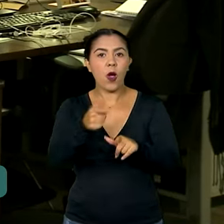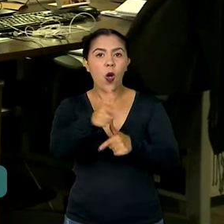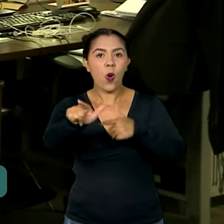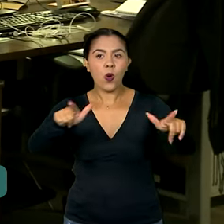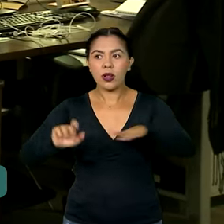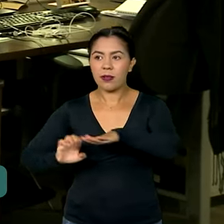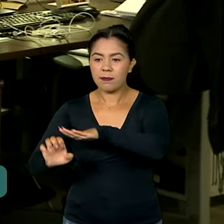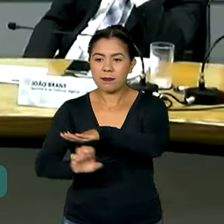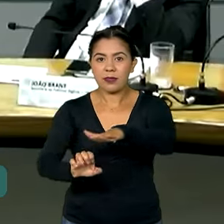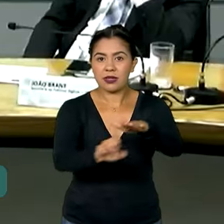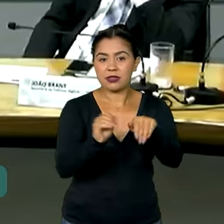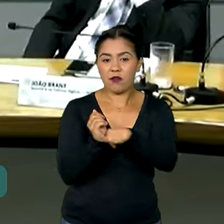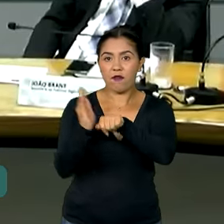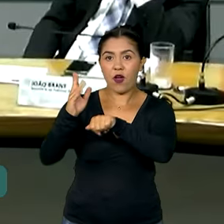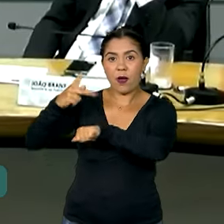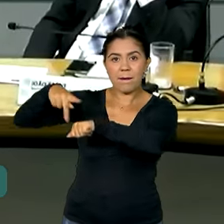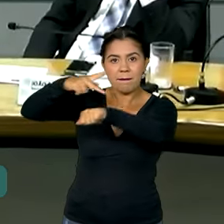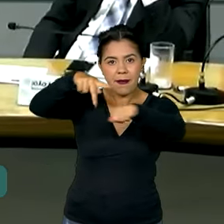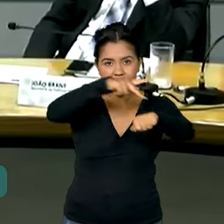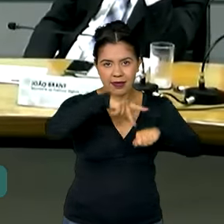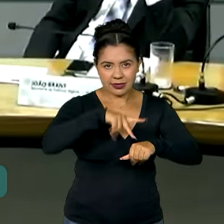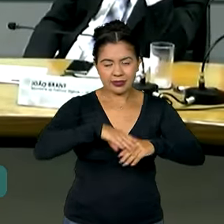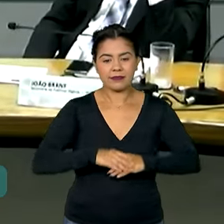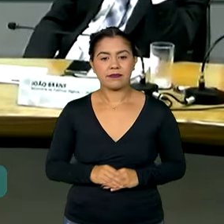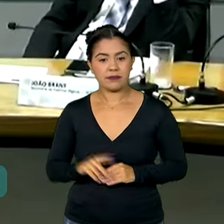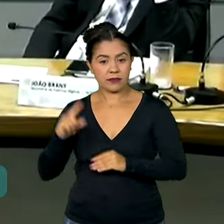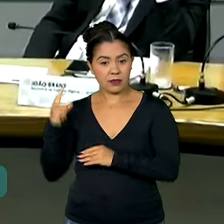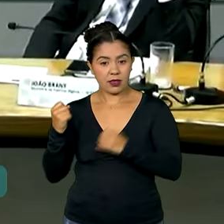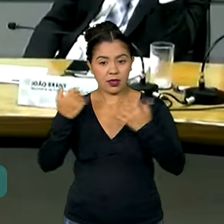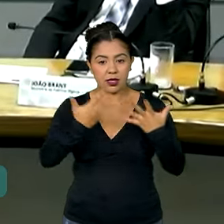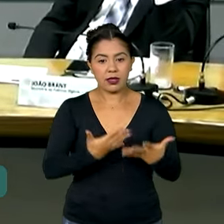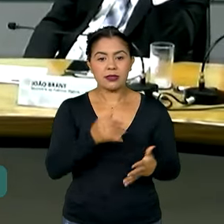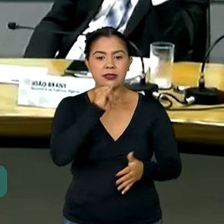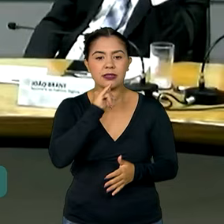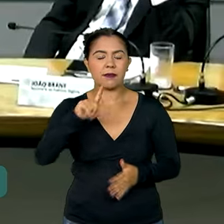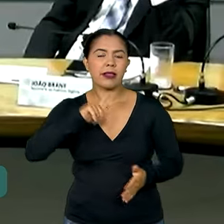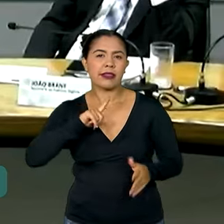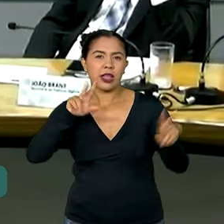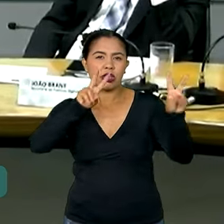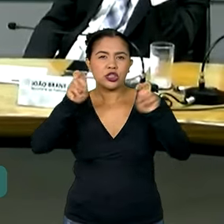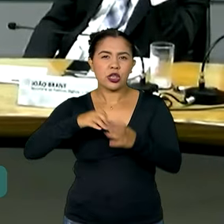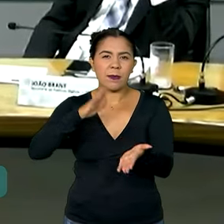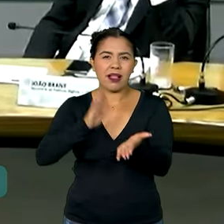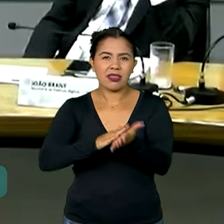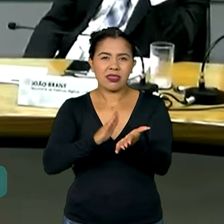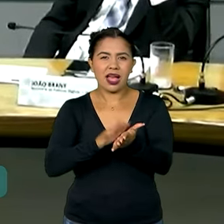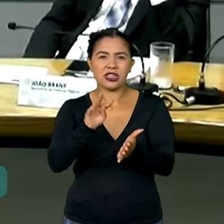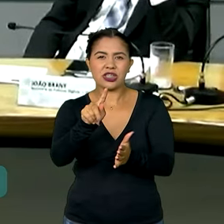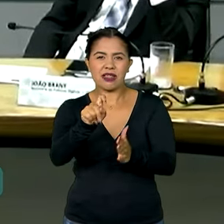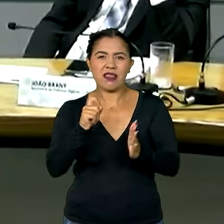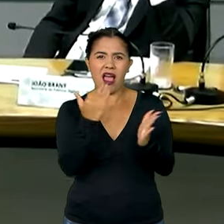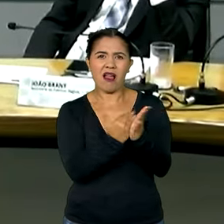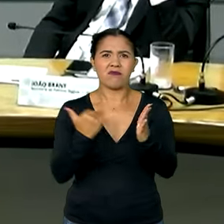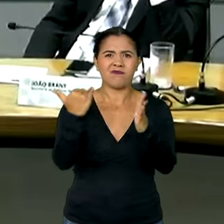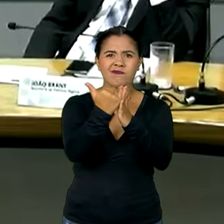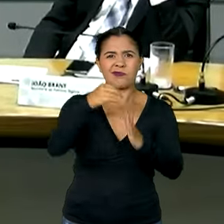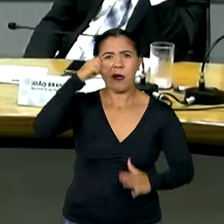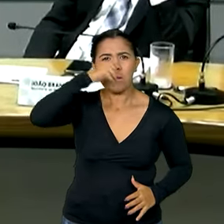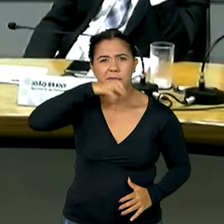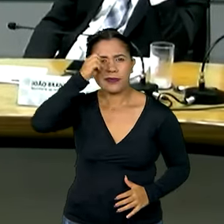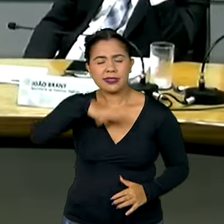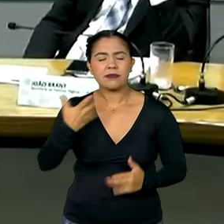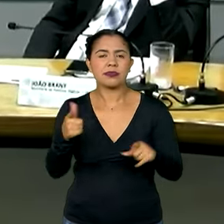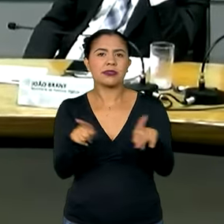estrangeiras. A gente tem acusações de cobrança de taxas abusivas para acesso a ecossistemas, a gente tem